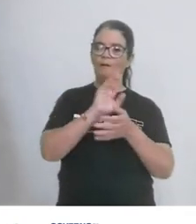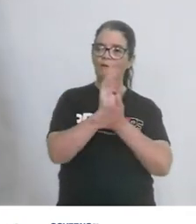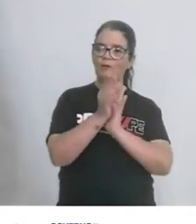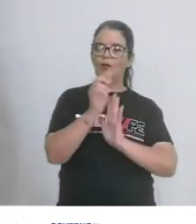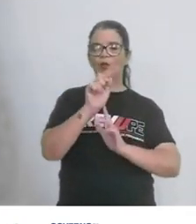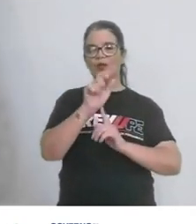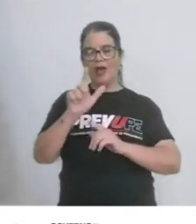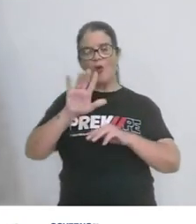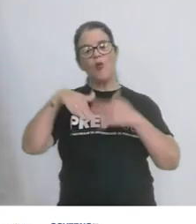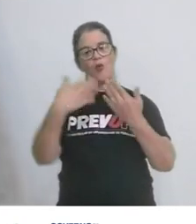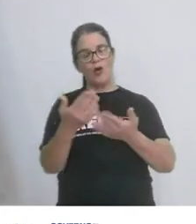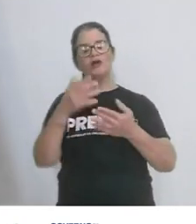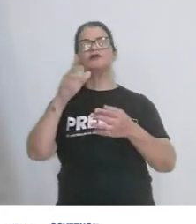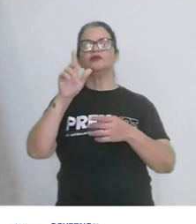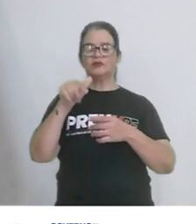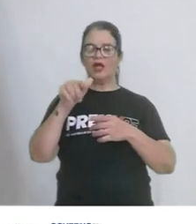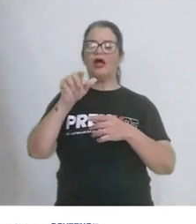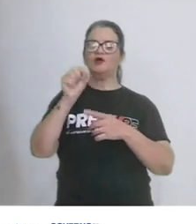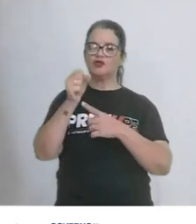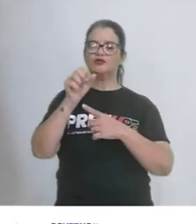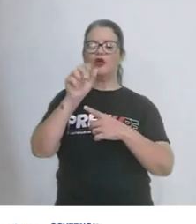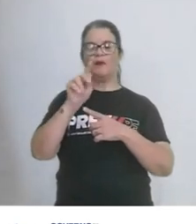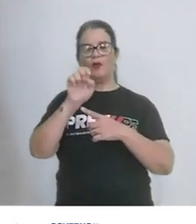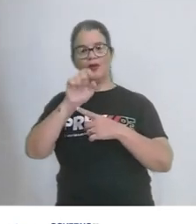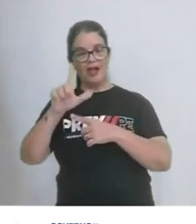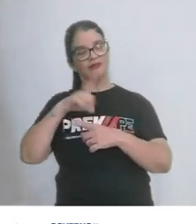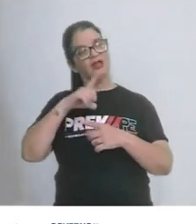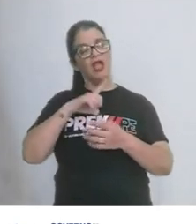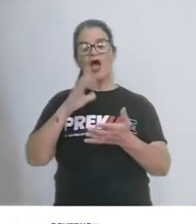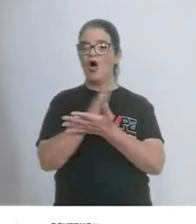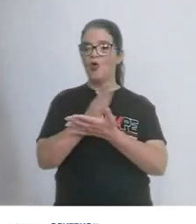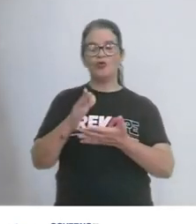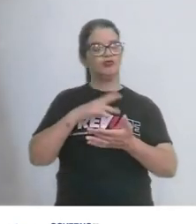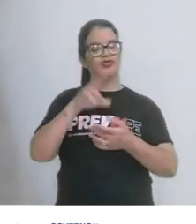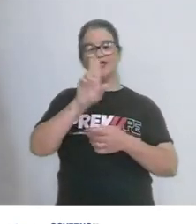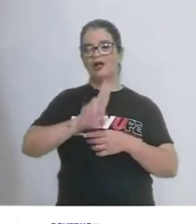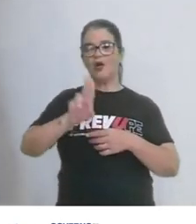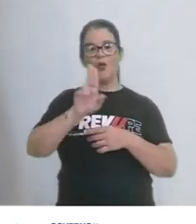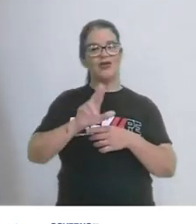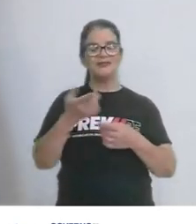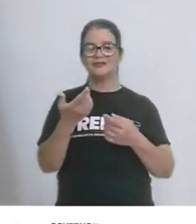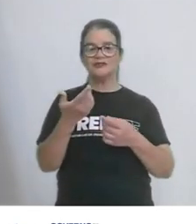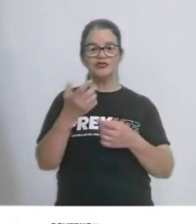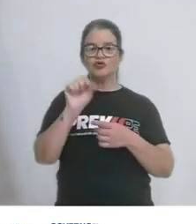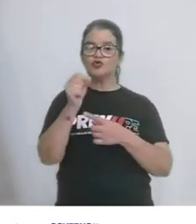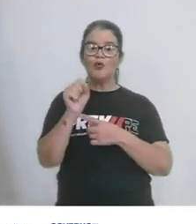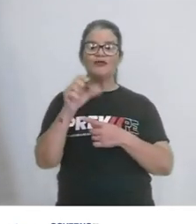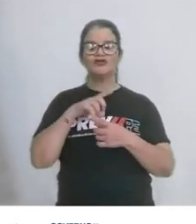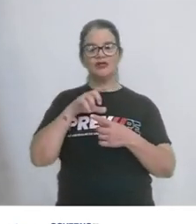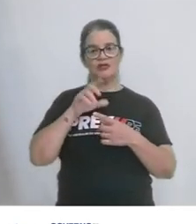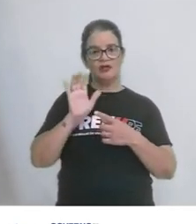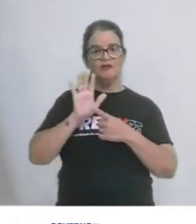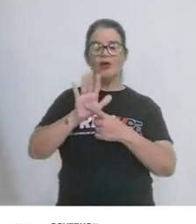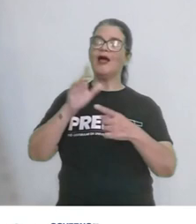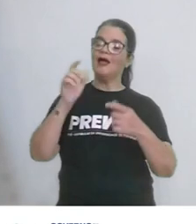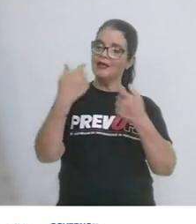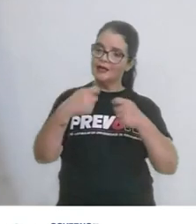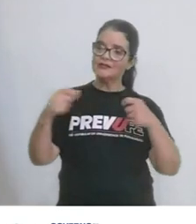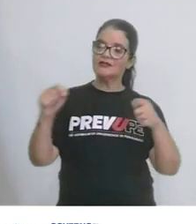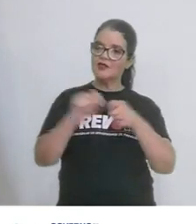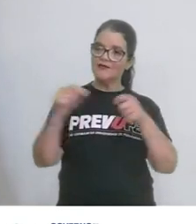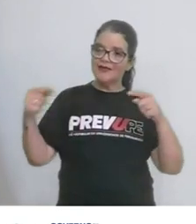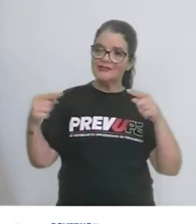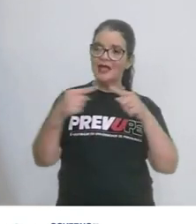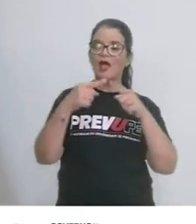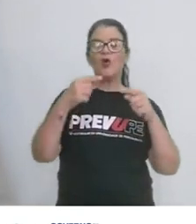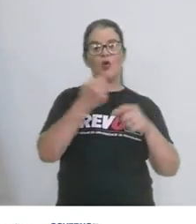plural. Só que aí, nos casos em não existe um substantivo explícito, é necessário fazer a concordância com o